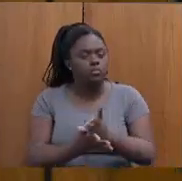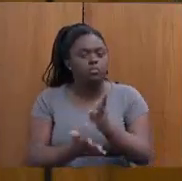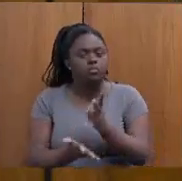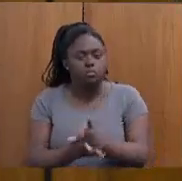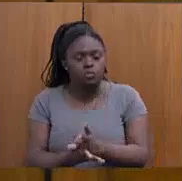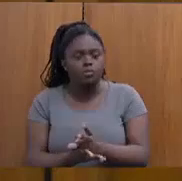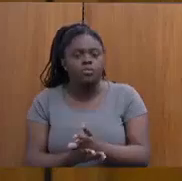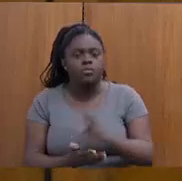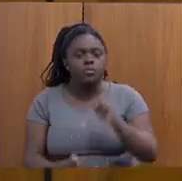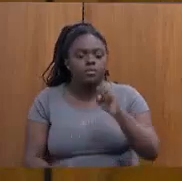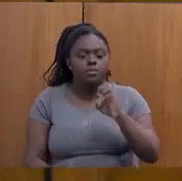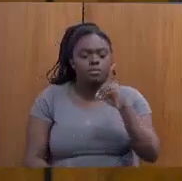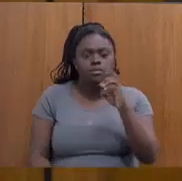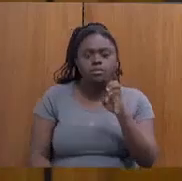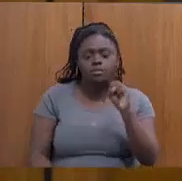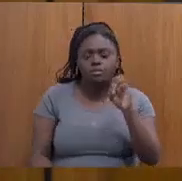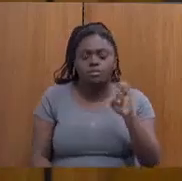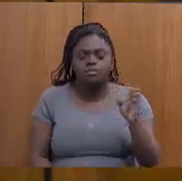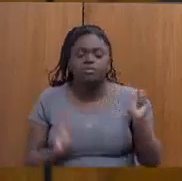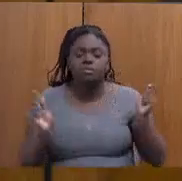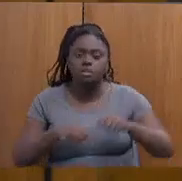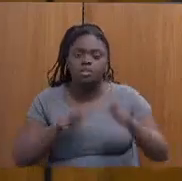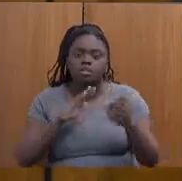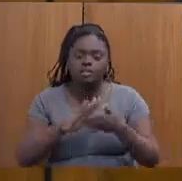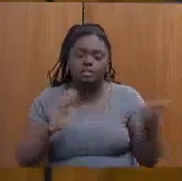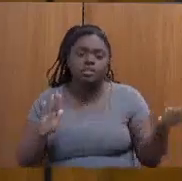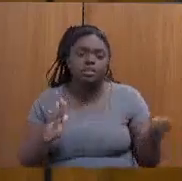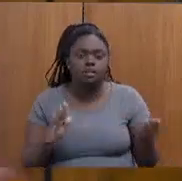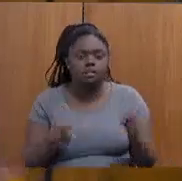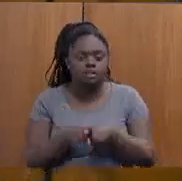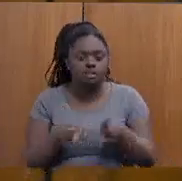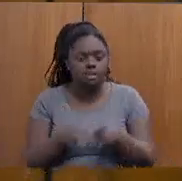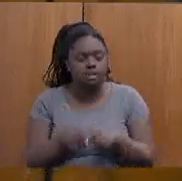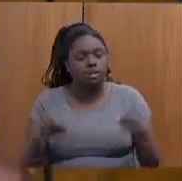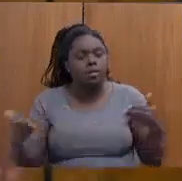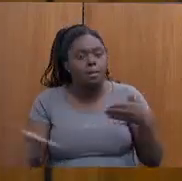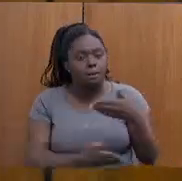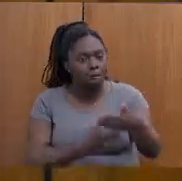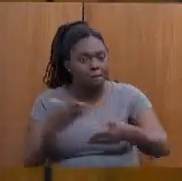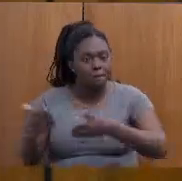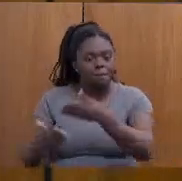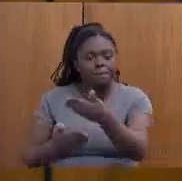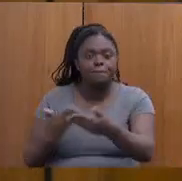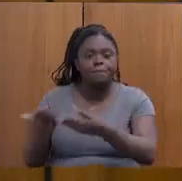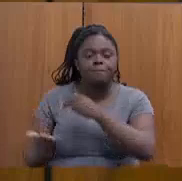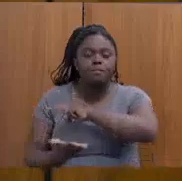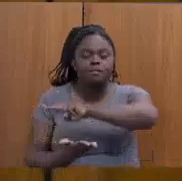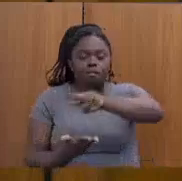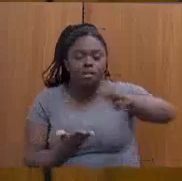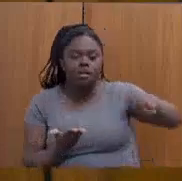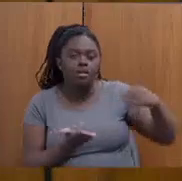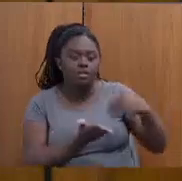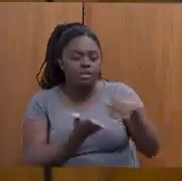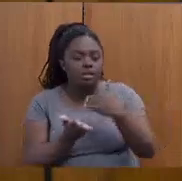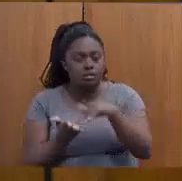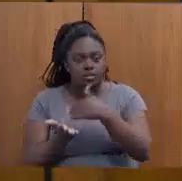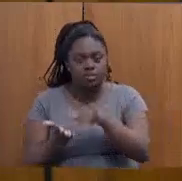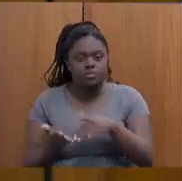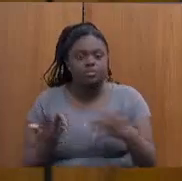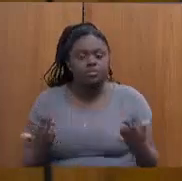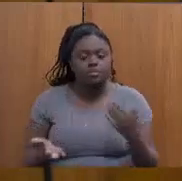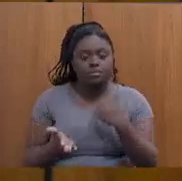CEDESE fossem retiradas da CEDESE e repartidas em uma série de secretarias. É uma secretaria